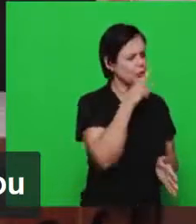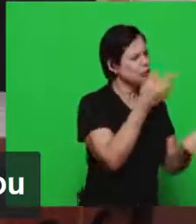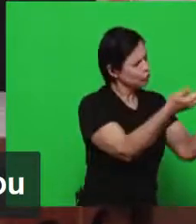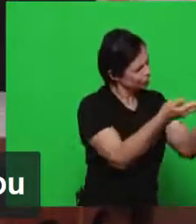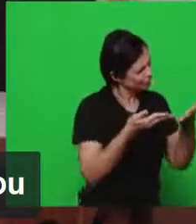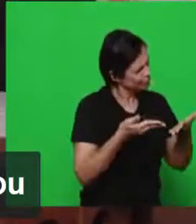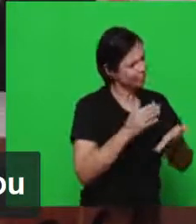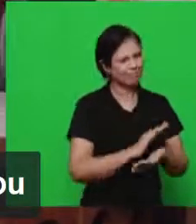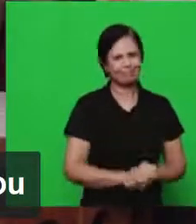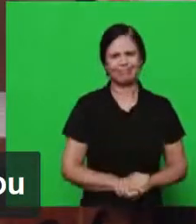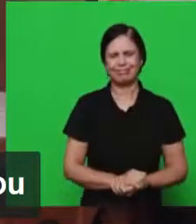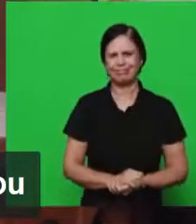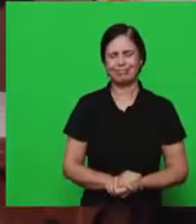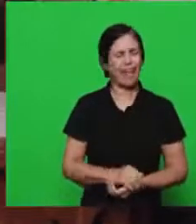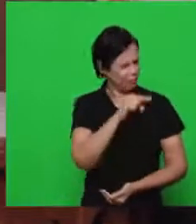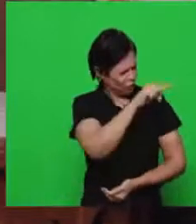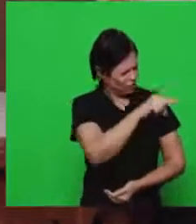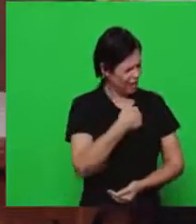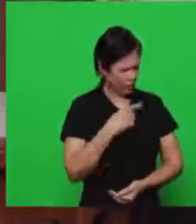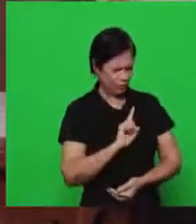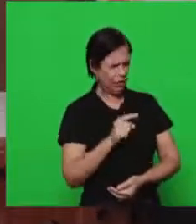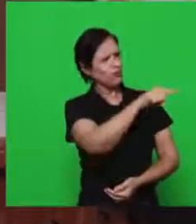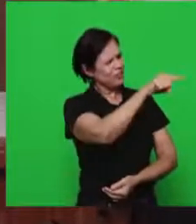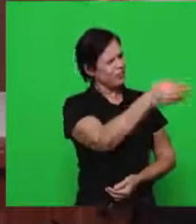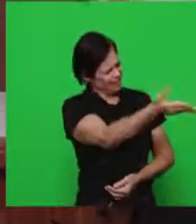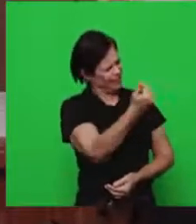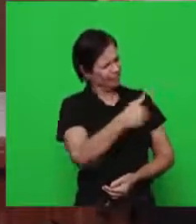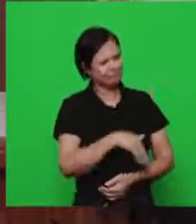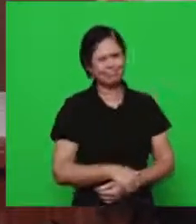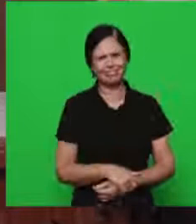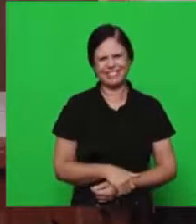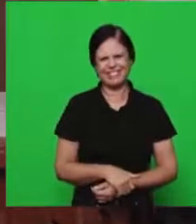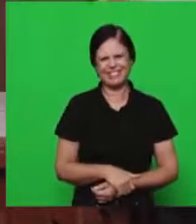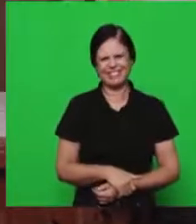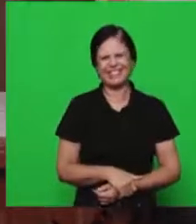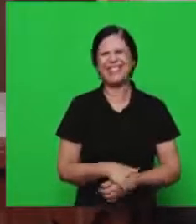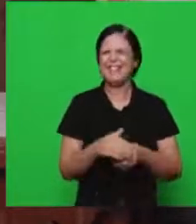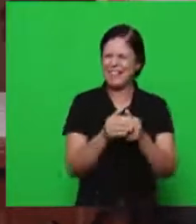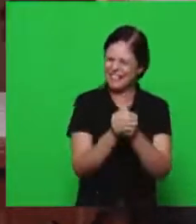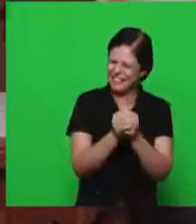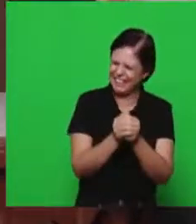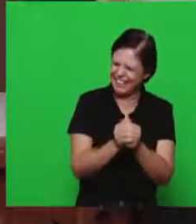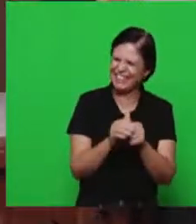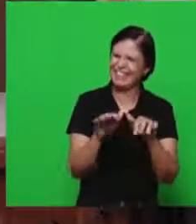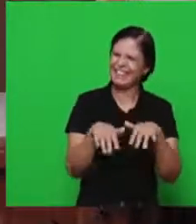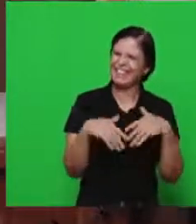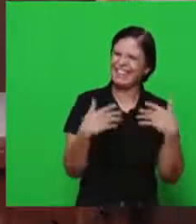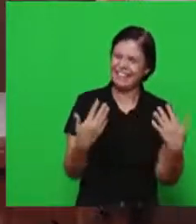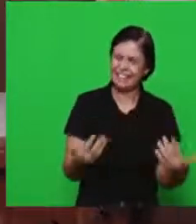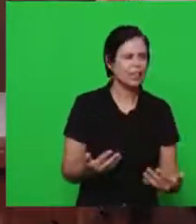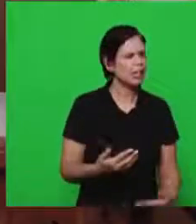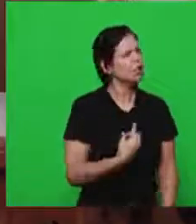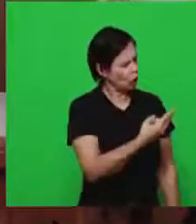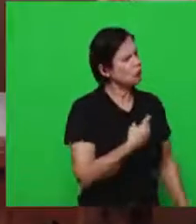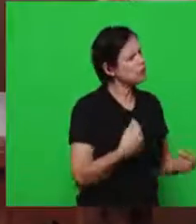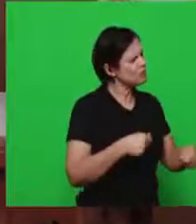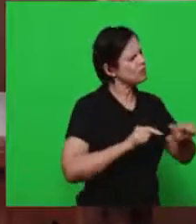é com você não meu amigo amém irmãos então a nossa terceira